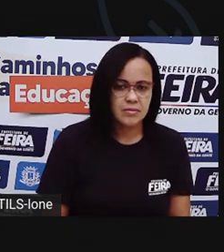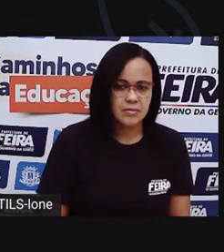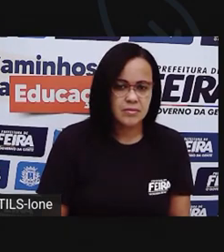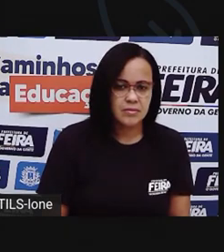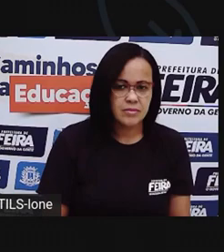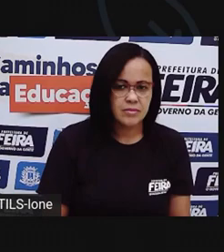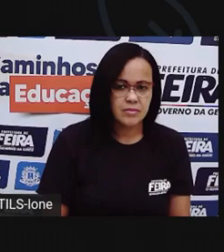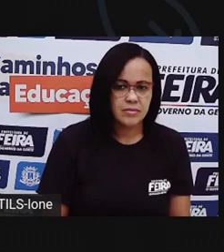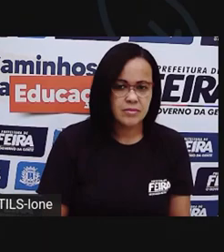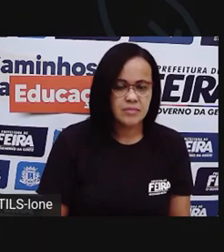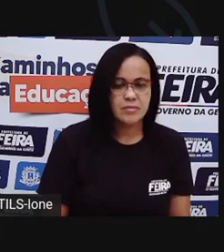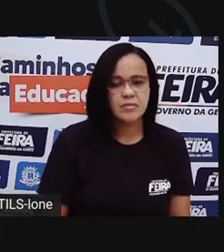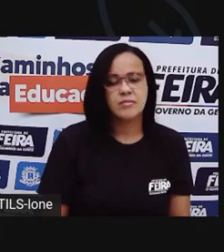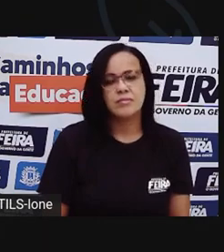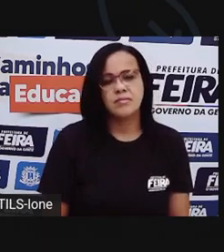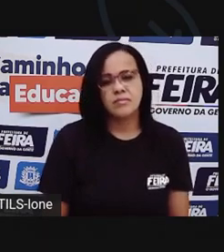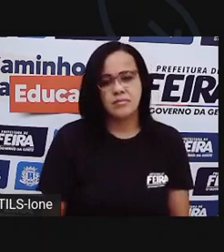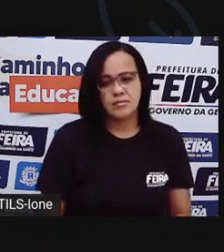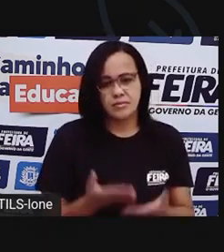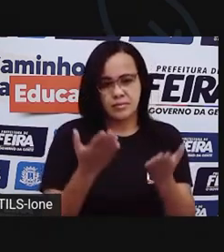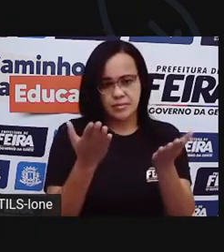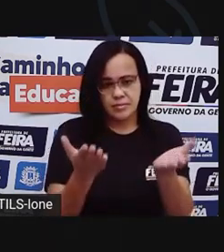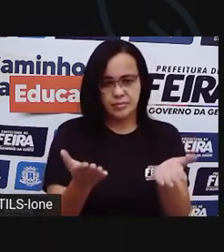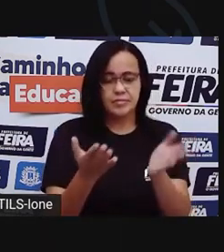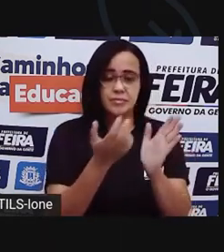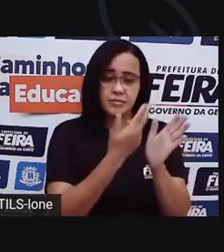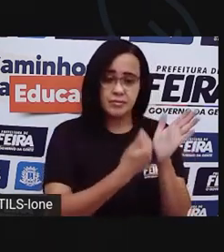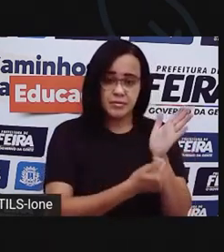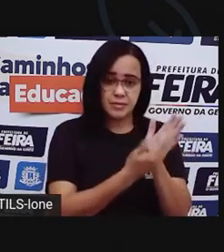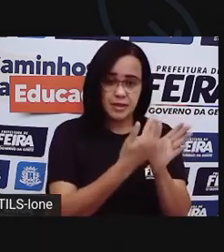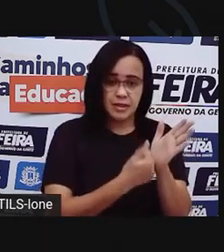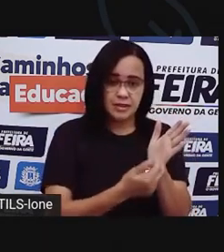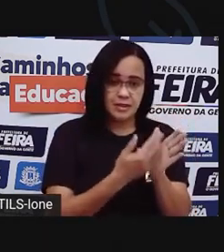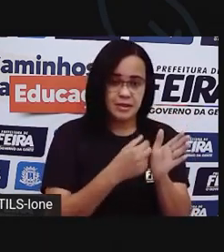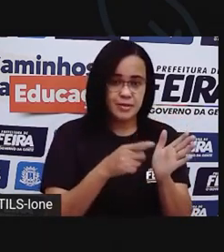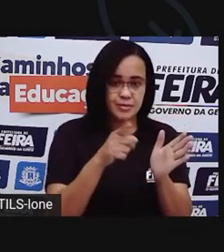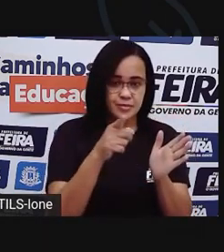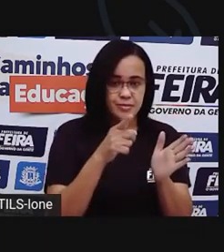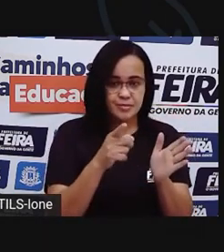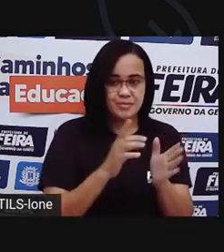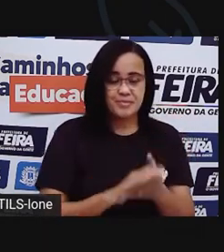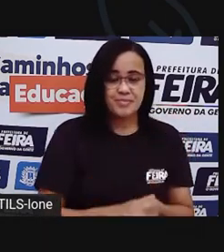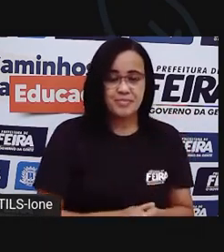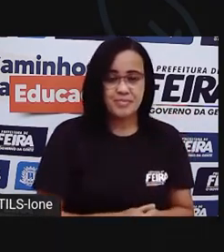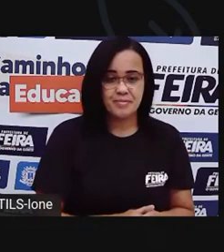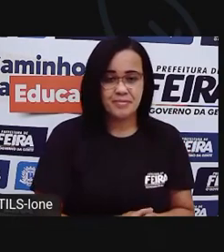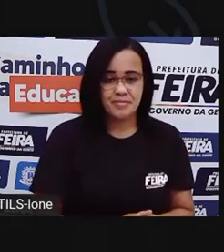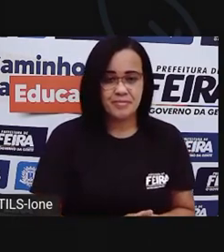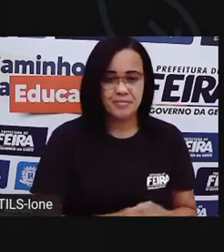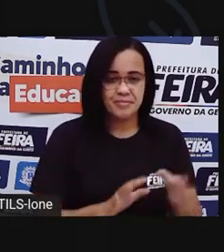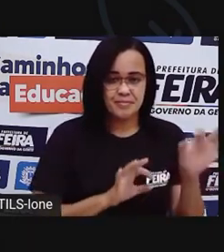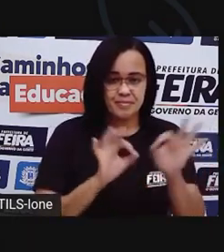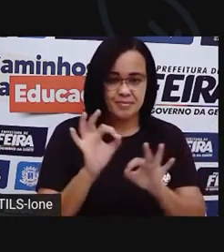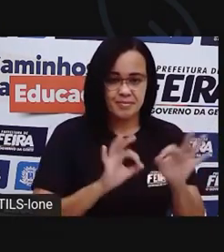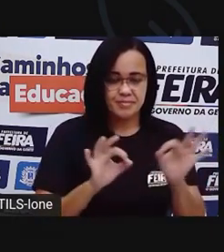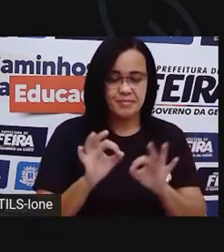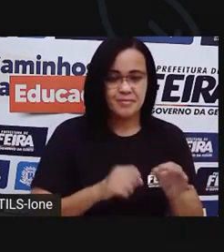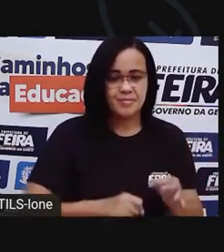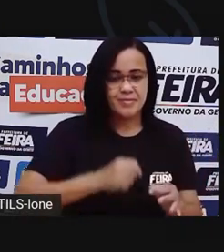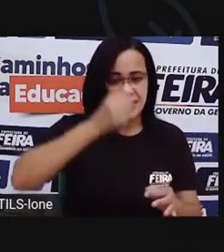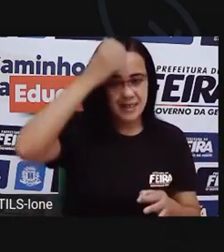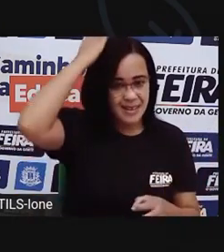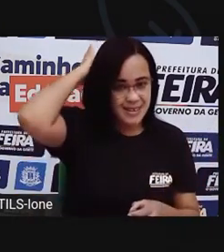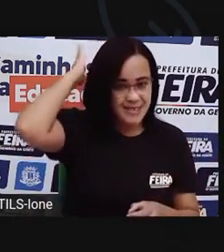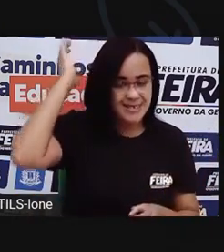Depois eu vou concluir aqui meu desenho, Quero ver o de vocês também aí, ó. O meu mosaico da galinha ruiva.